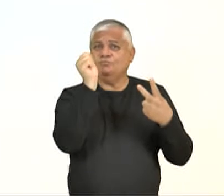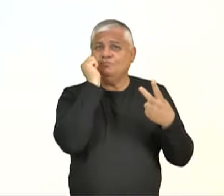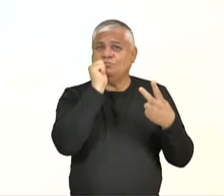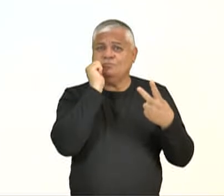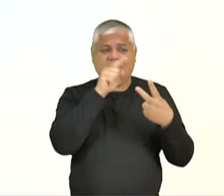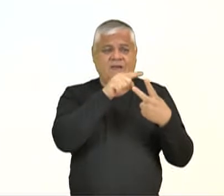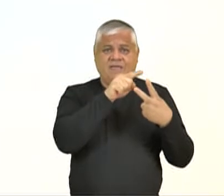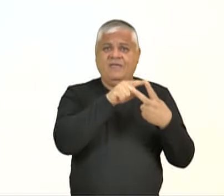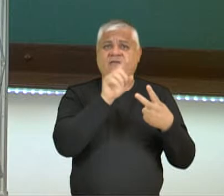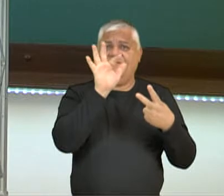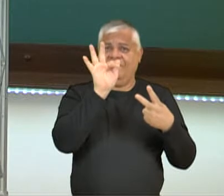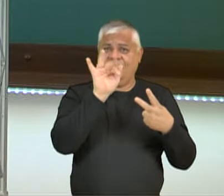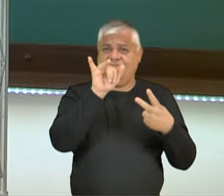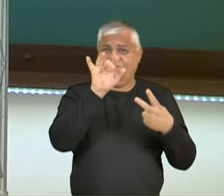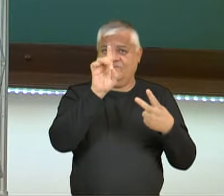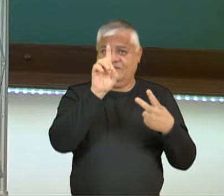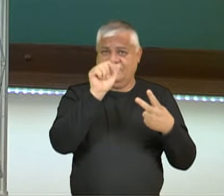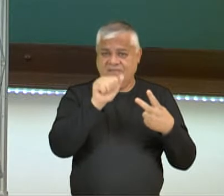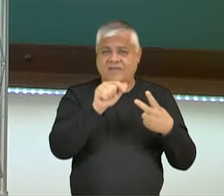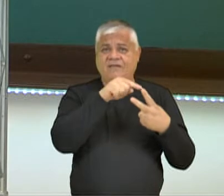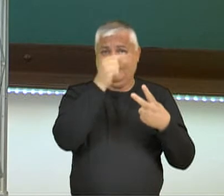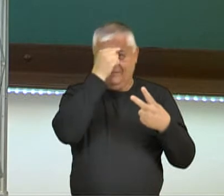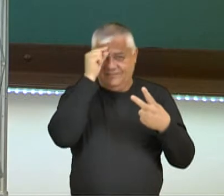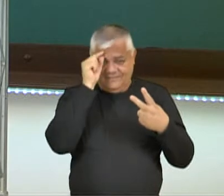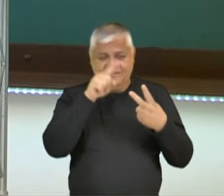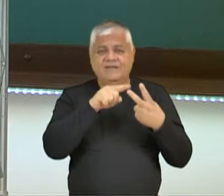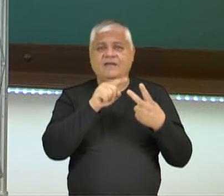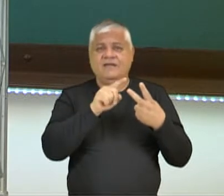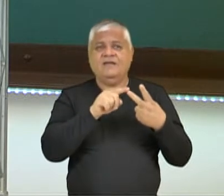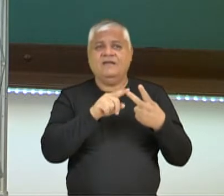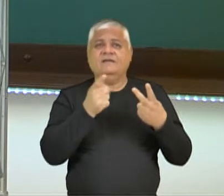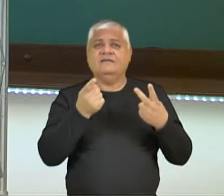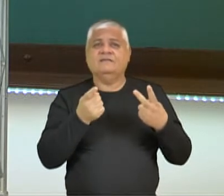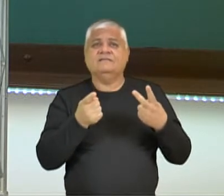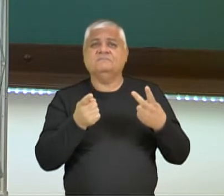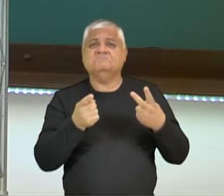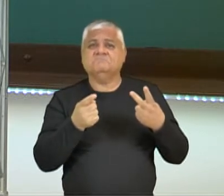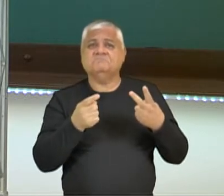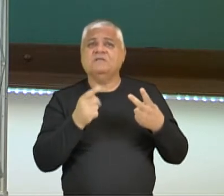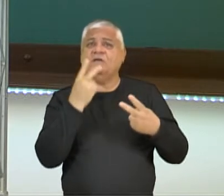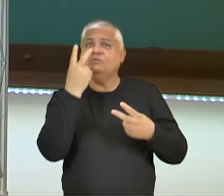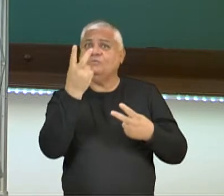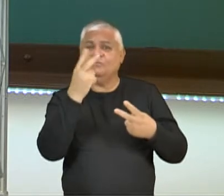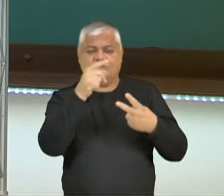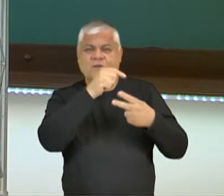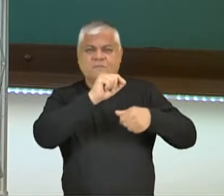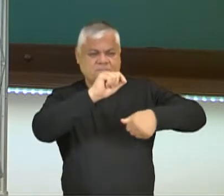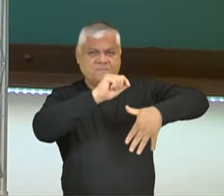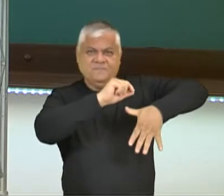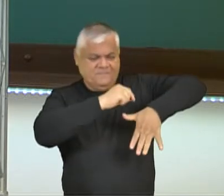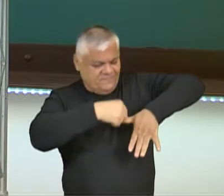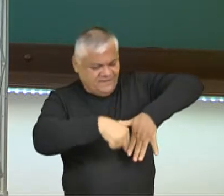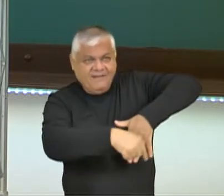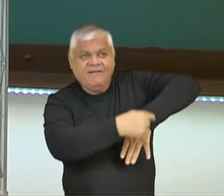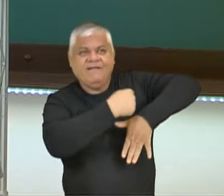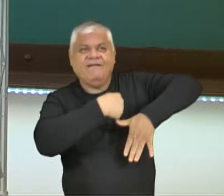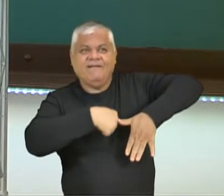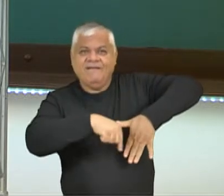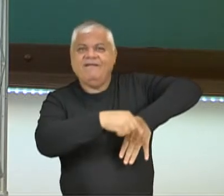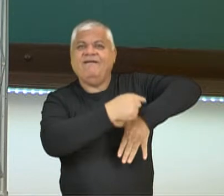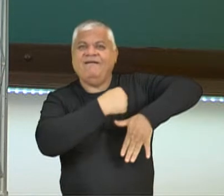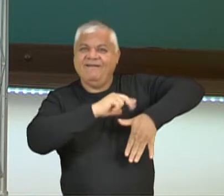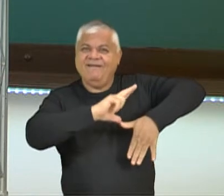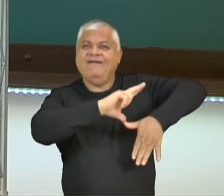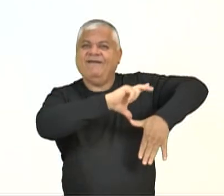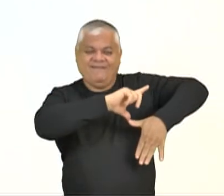ranking aí dos pintores mais famosos do mundo. Então, aqui tá uma imagem da América do Sul, Frida Kahlo aqui no